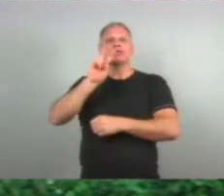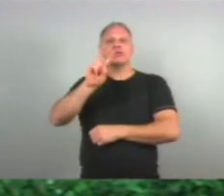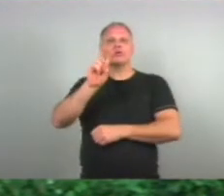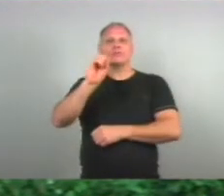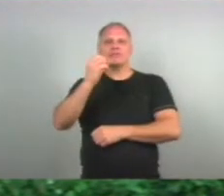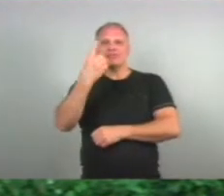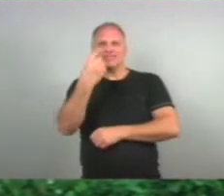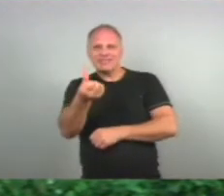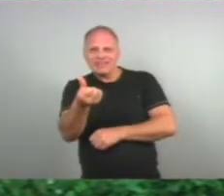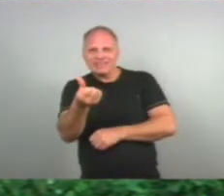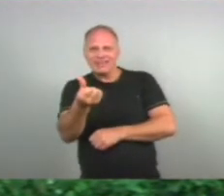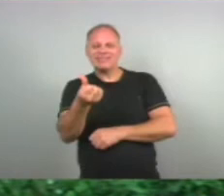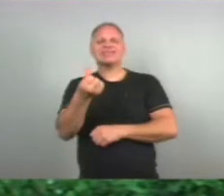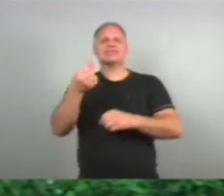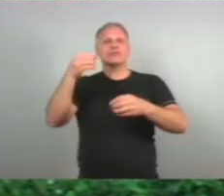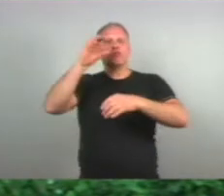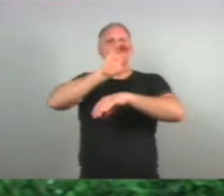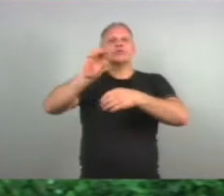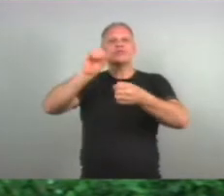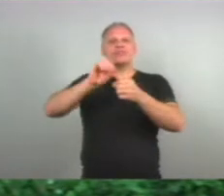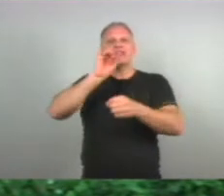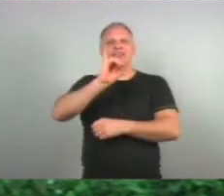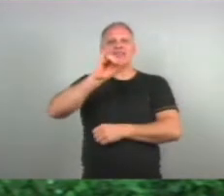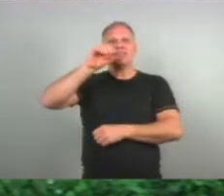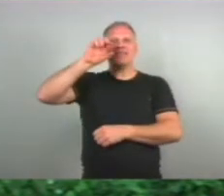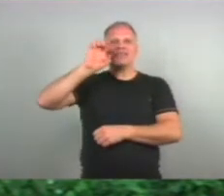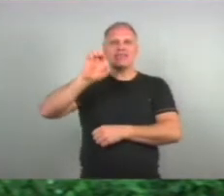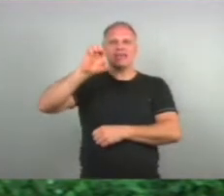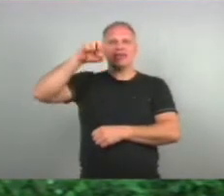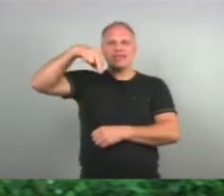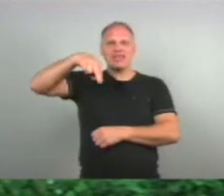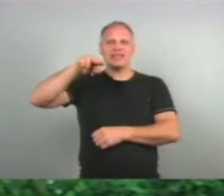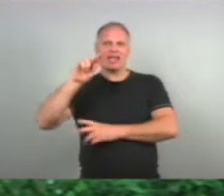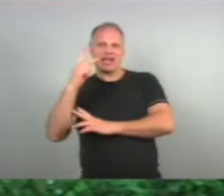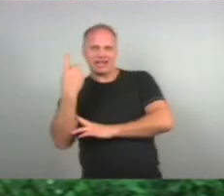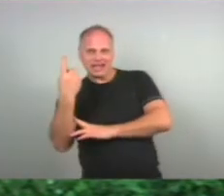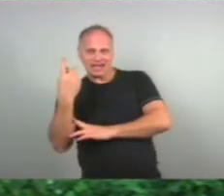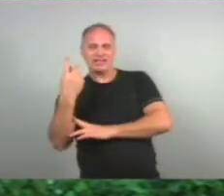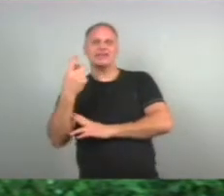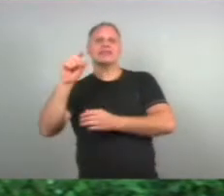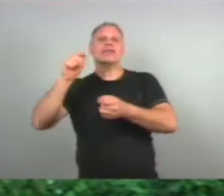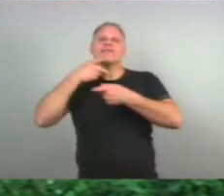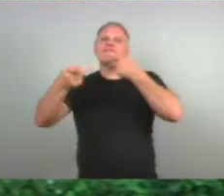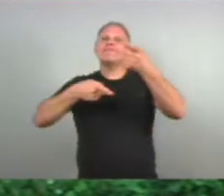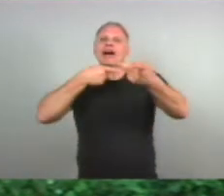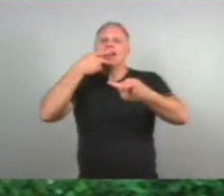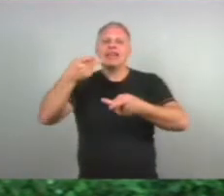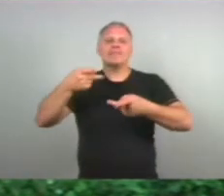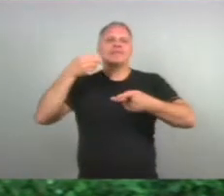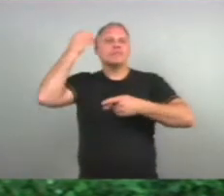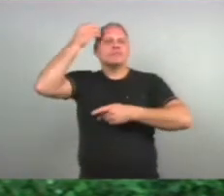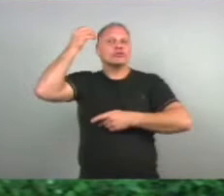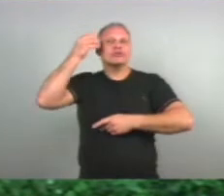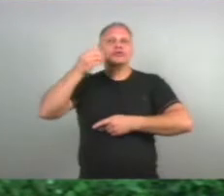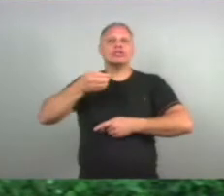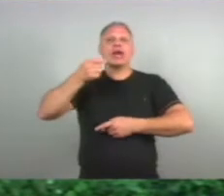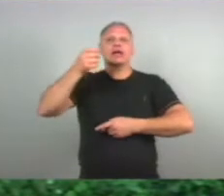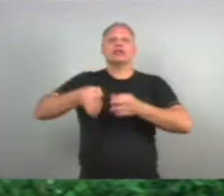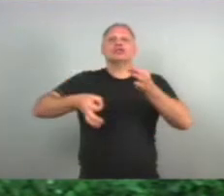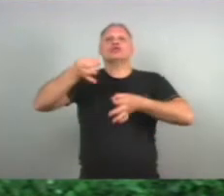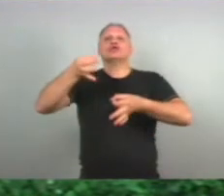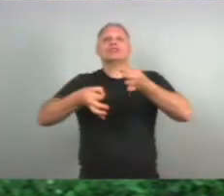fiz Na INH mesmo Que falava sobre Psicologia jurídica Então,